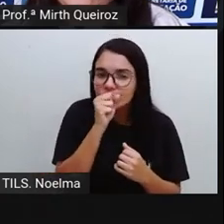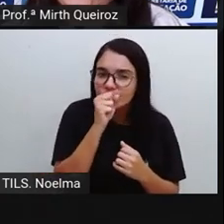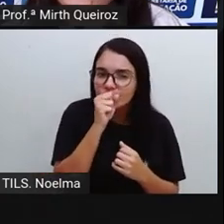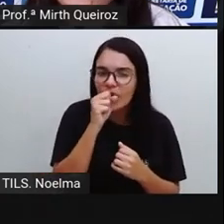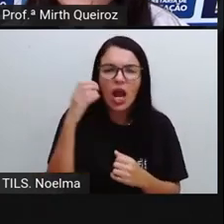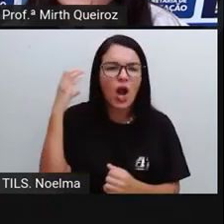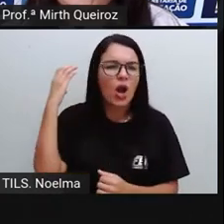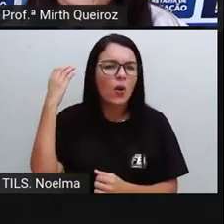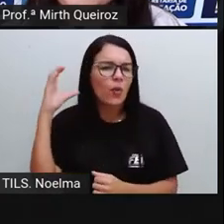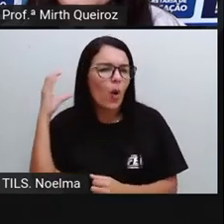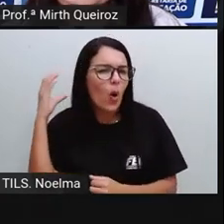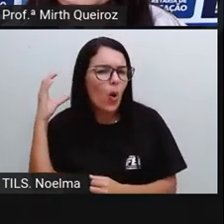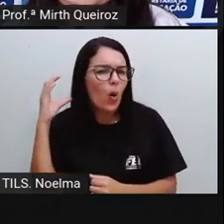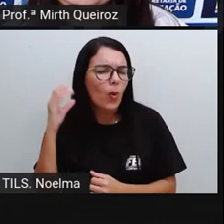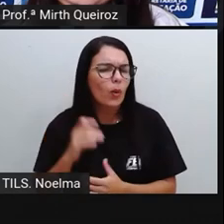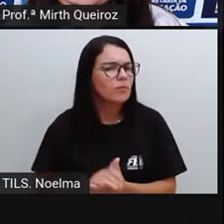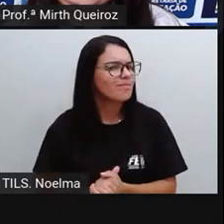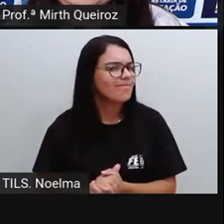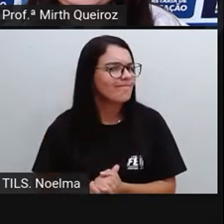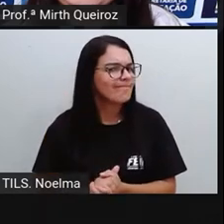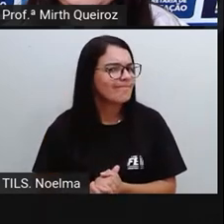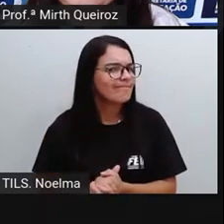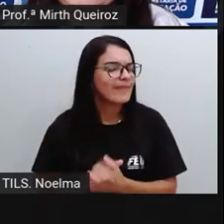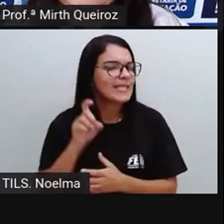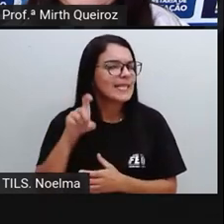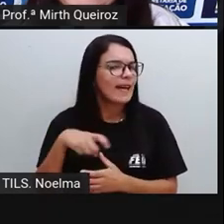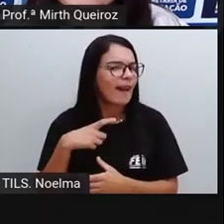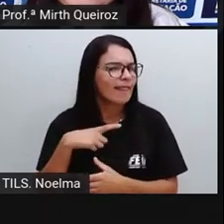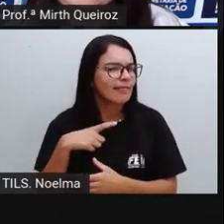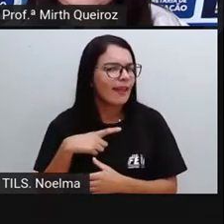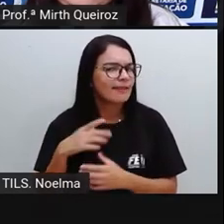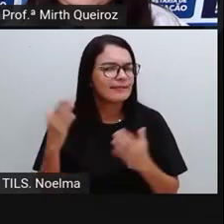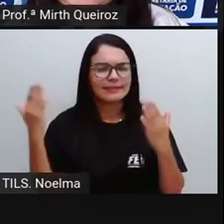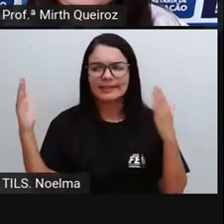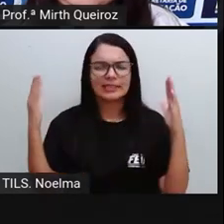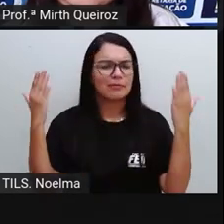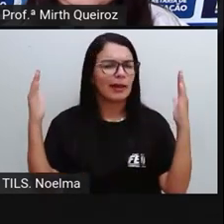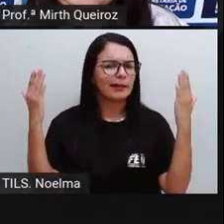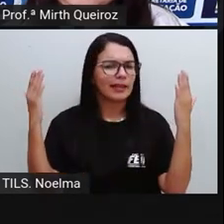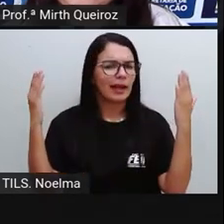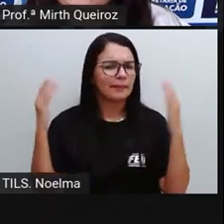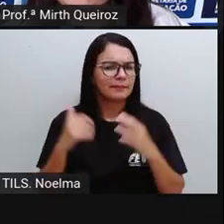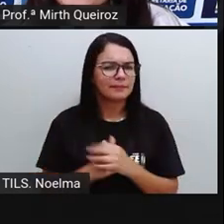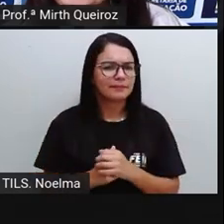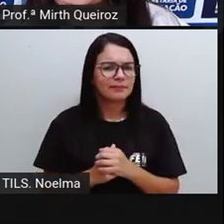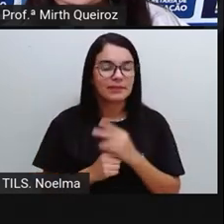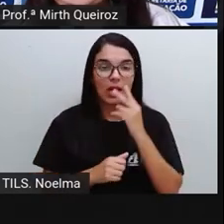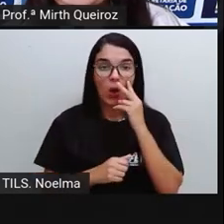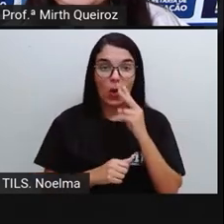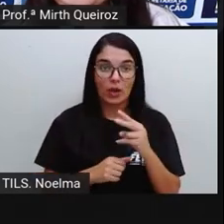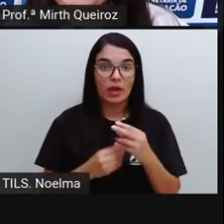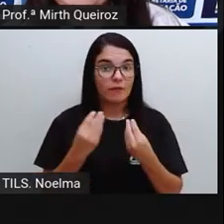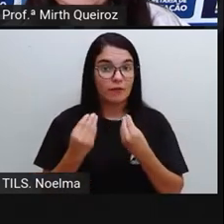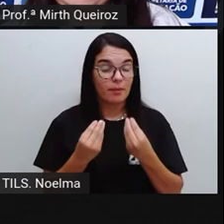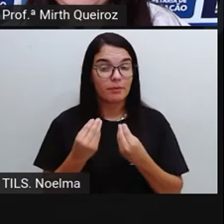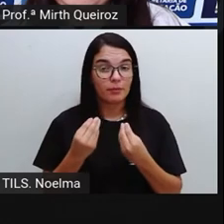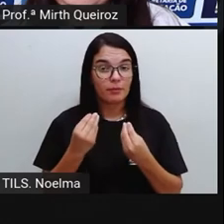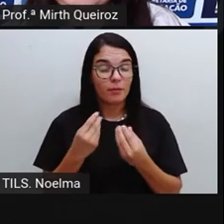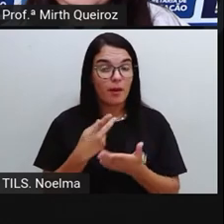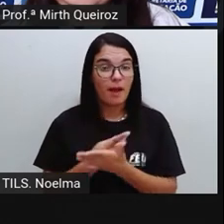o coco, será que tem eixo de simetria essas figuras? Como é que a gente poderia